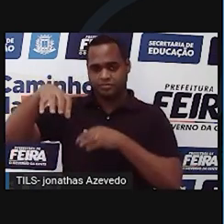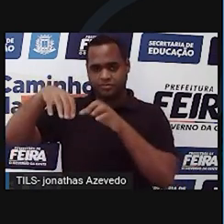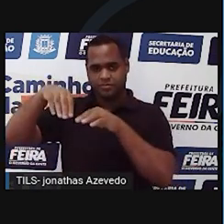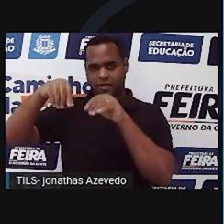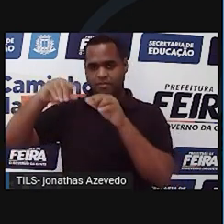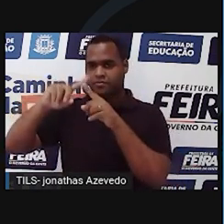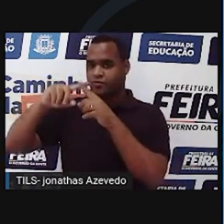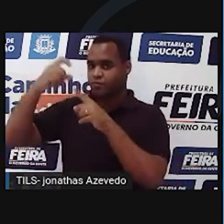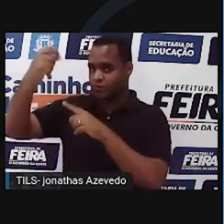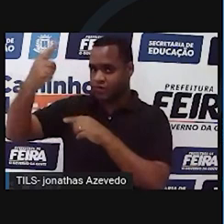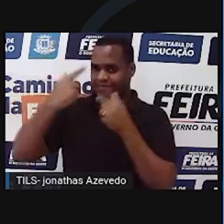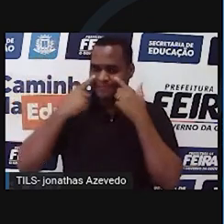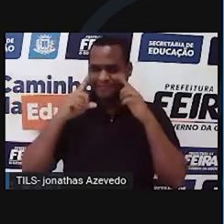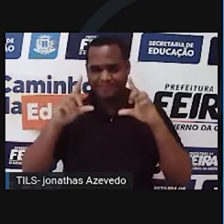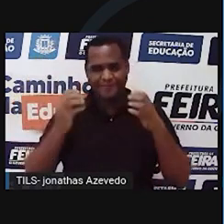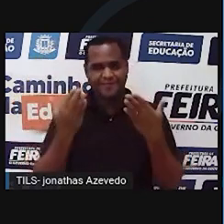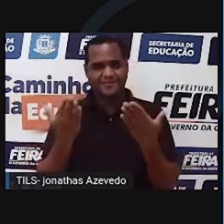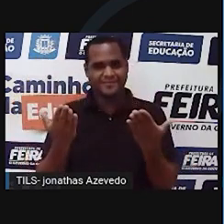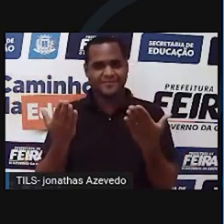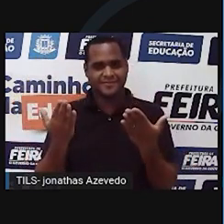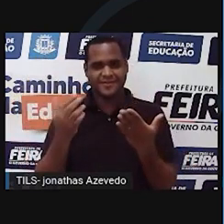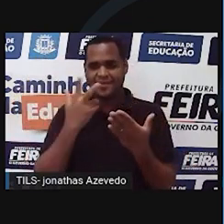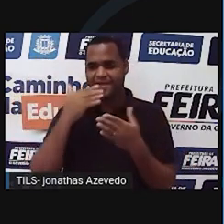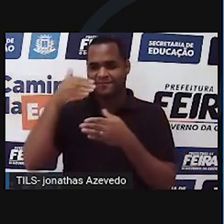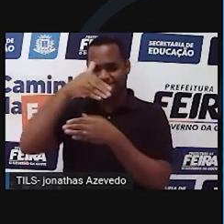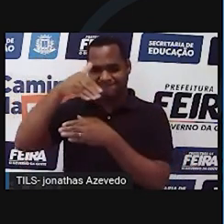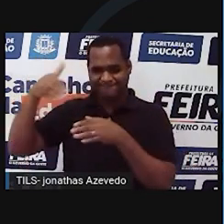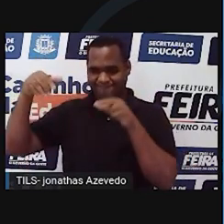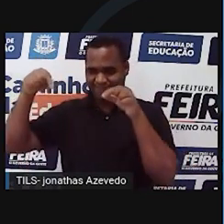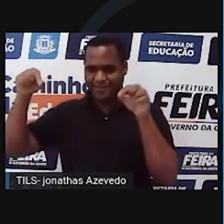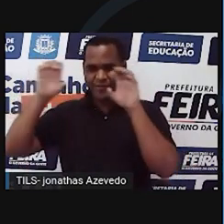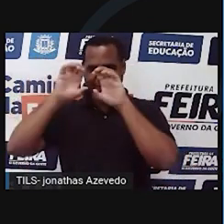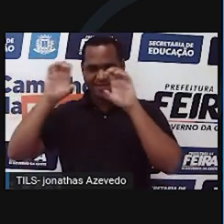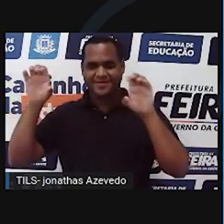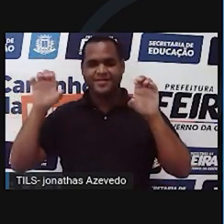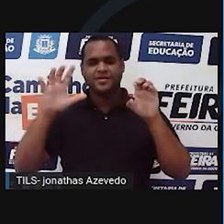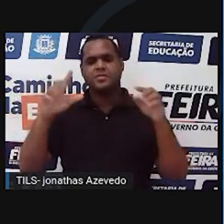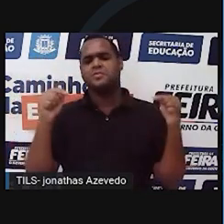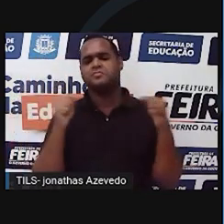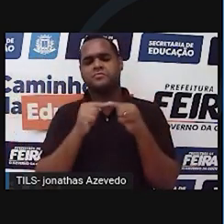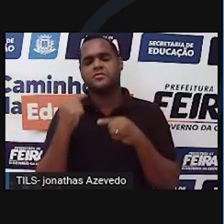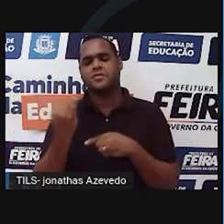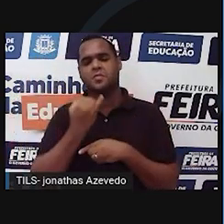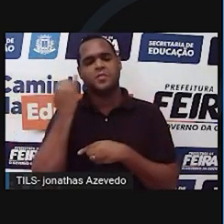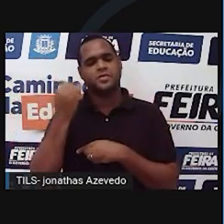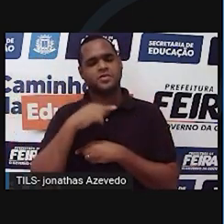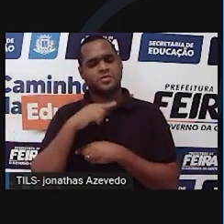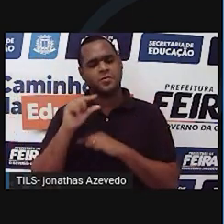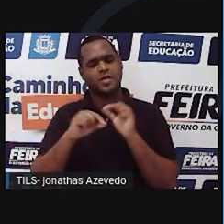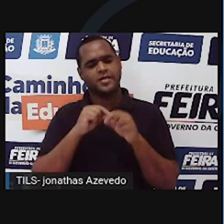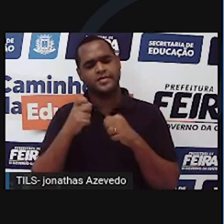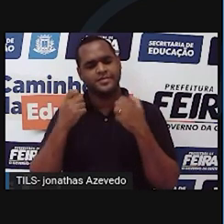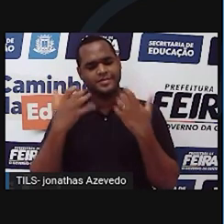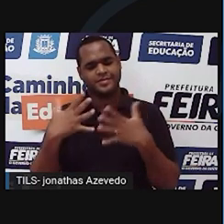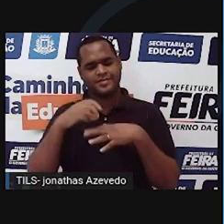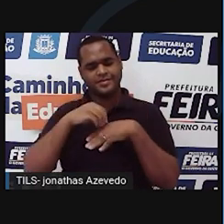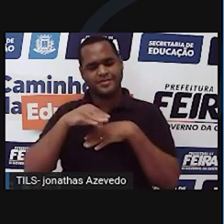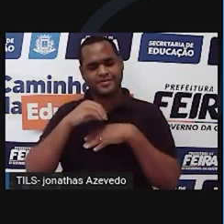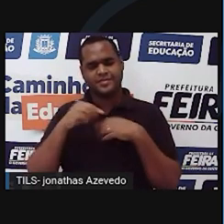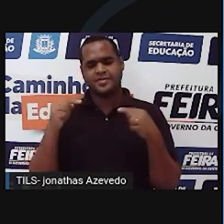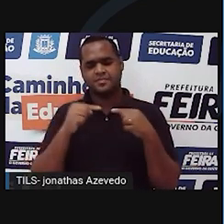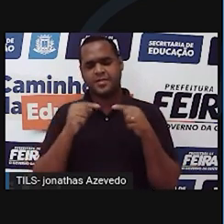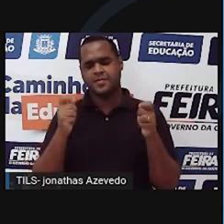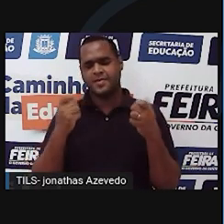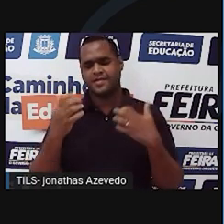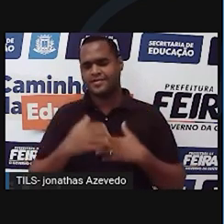e do Sol corta a esfera celeste. E por que ela é importante para a astronomia e para a astrologia? Porque